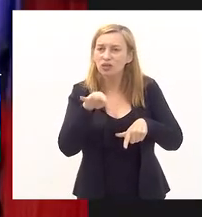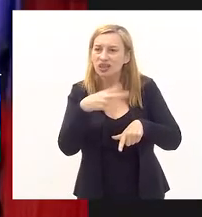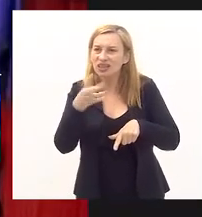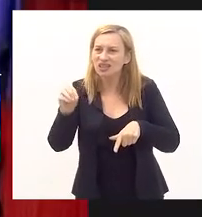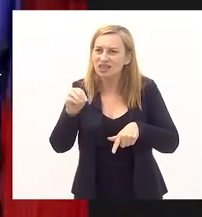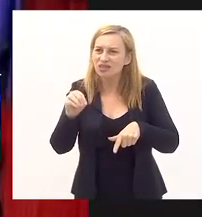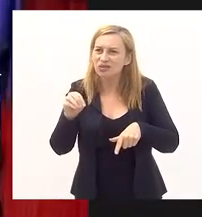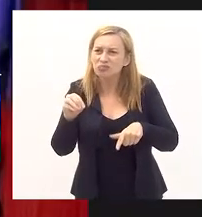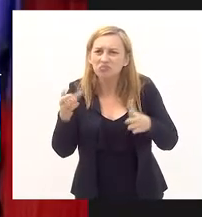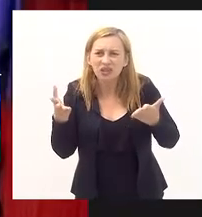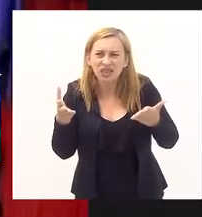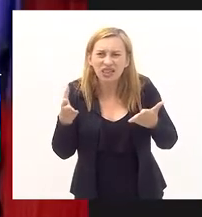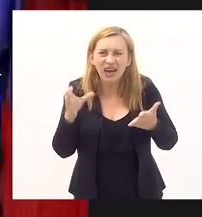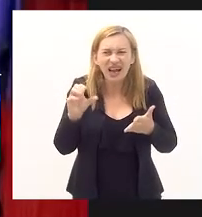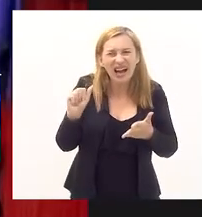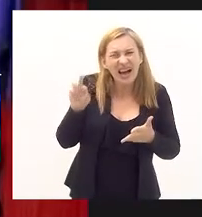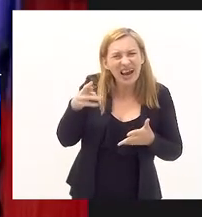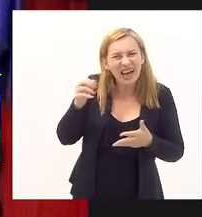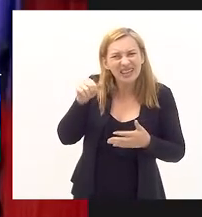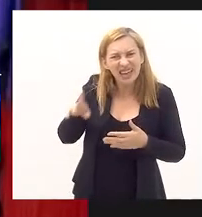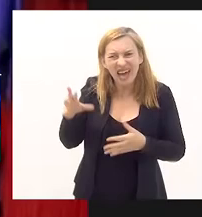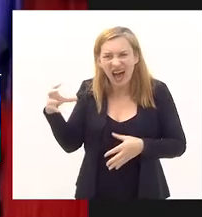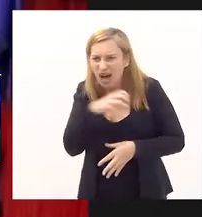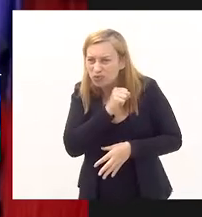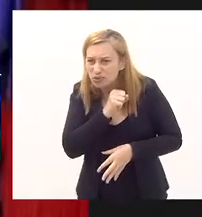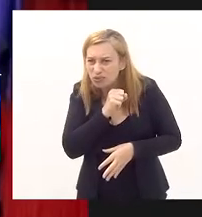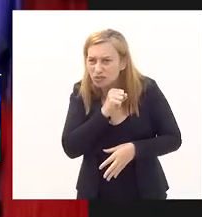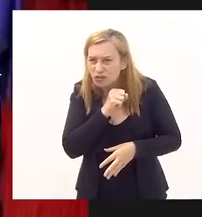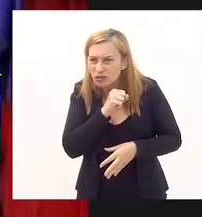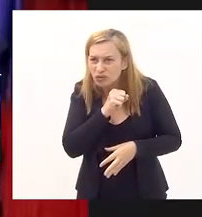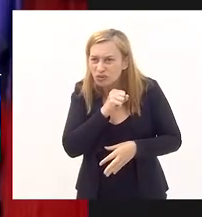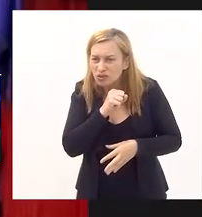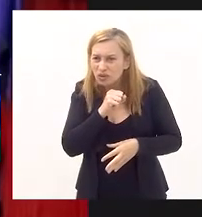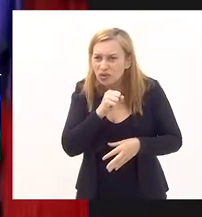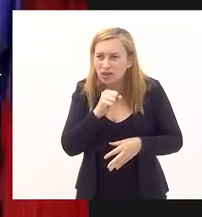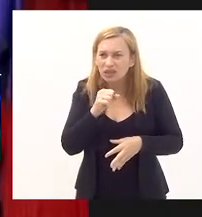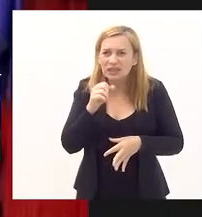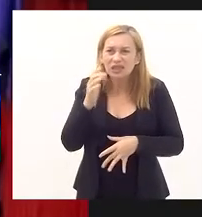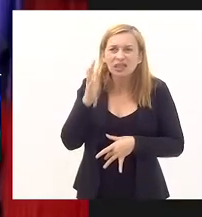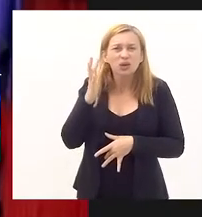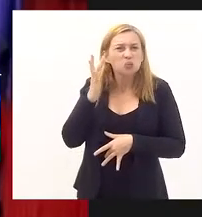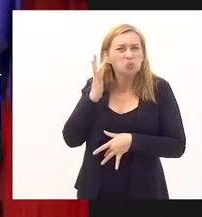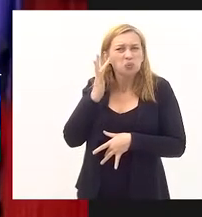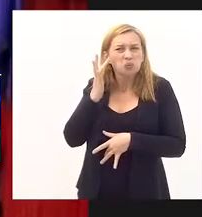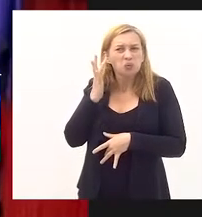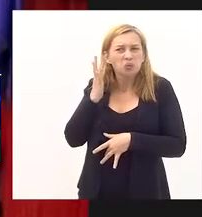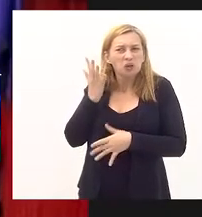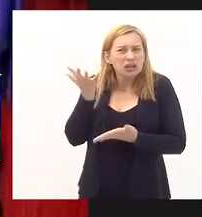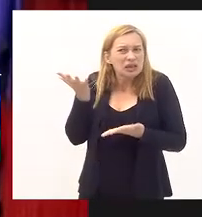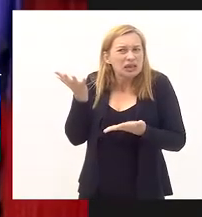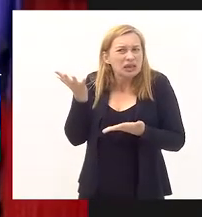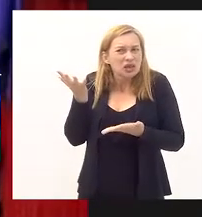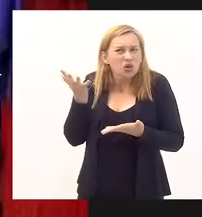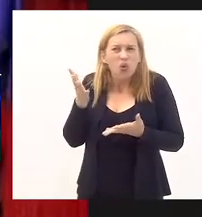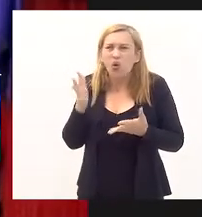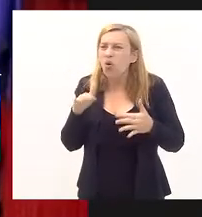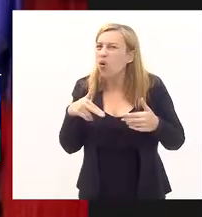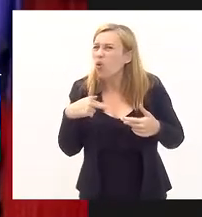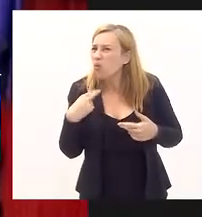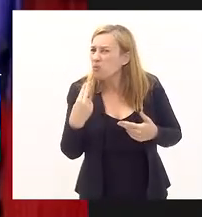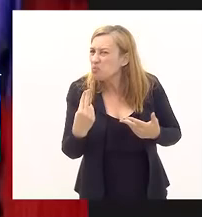em caráter emergencial. Contenção de imposta em caráter emergencial. Ou seja,